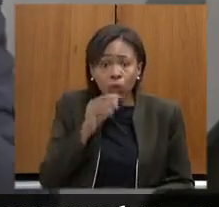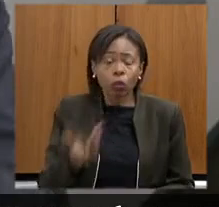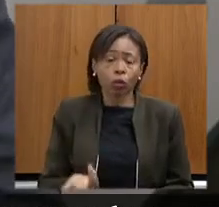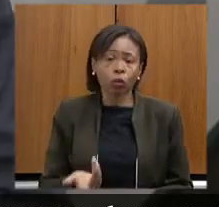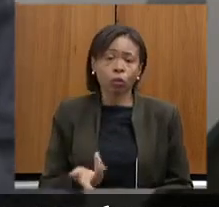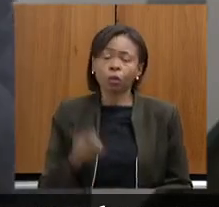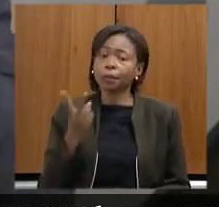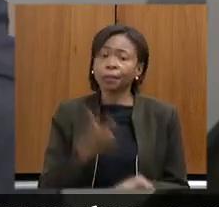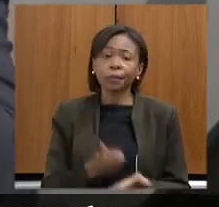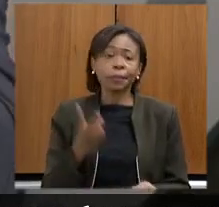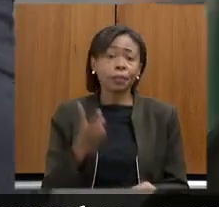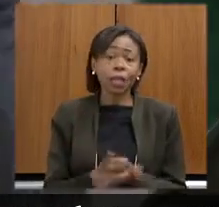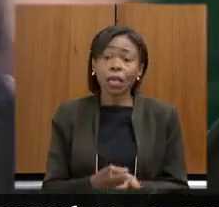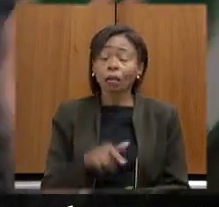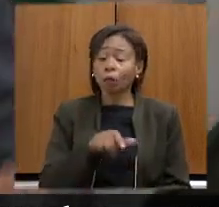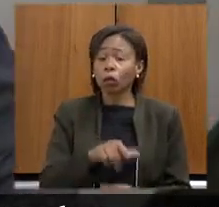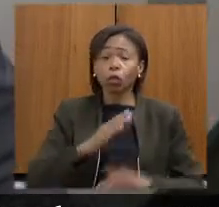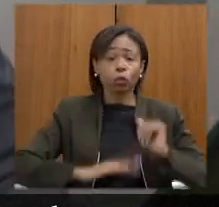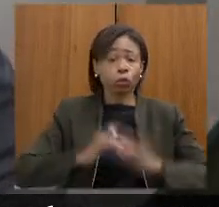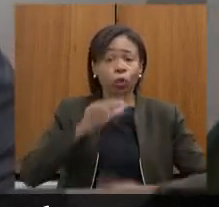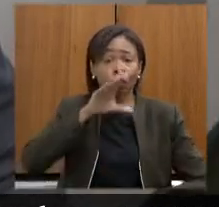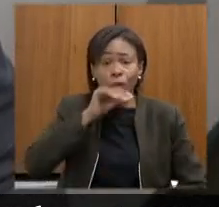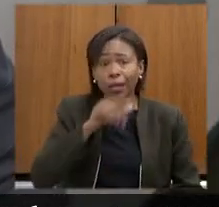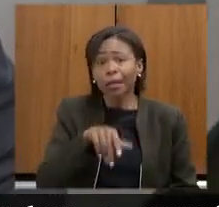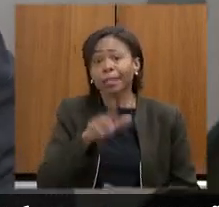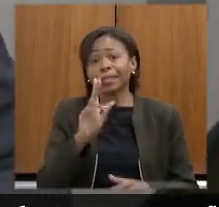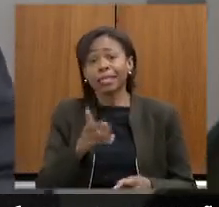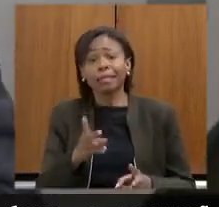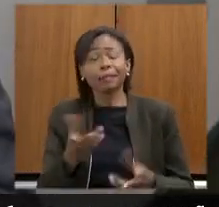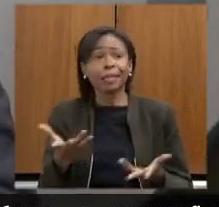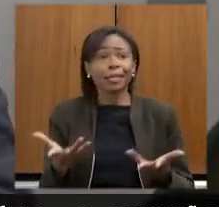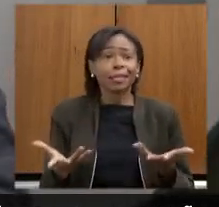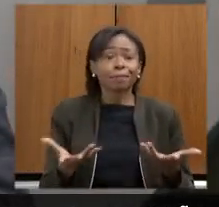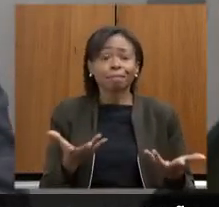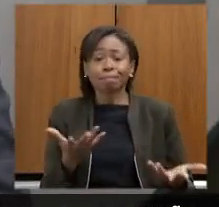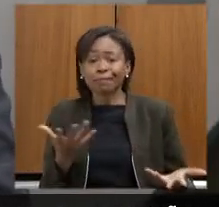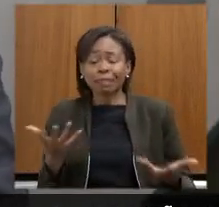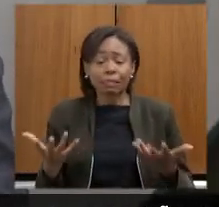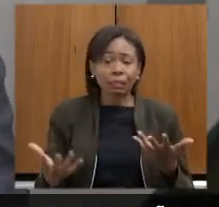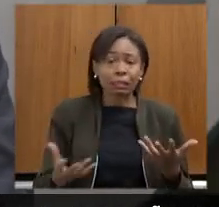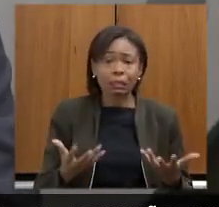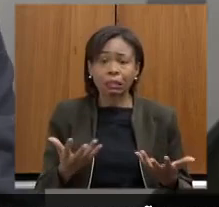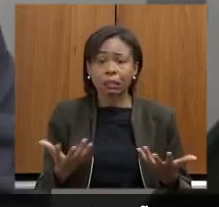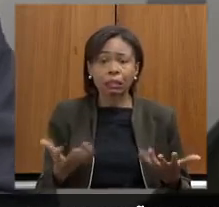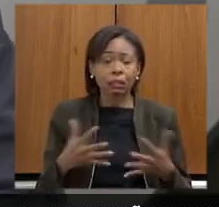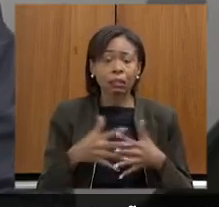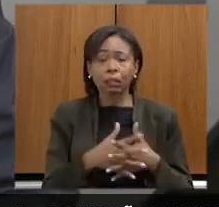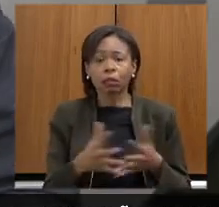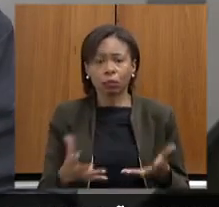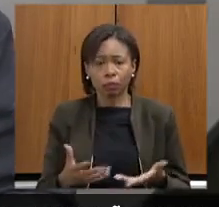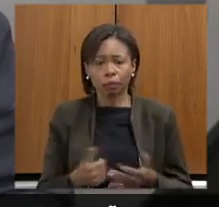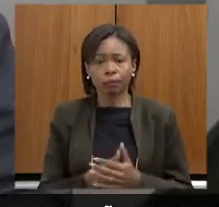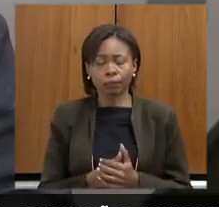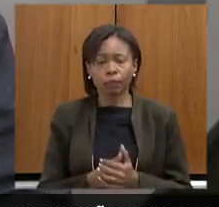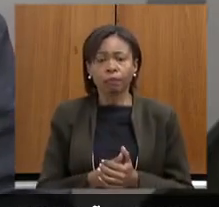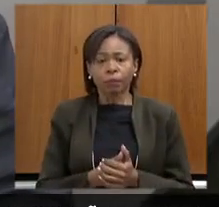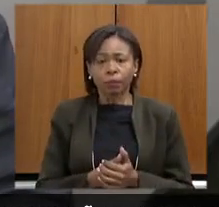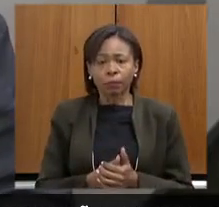dizer sempre ficam vulneráveis ou por um lado ou pelo outro então nós temos aqui diversas